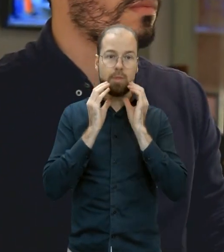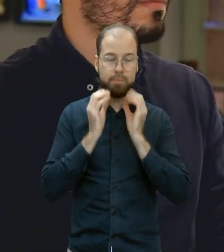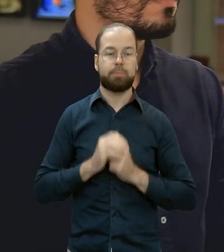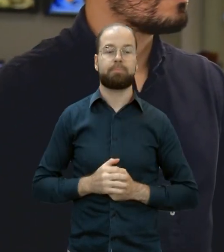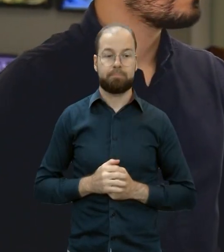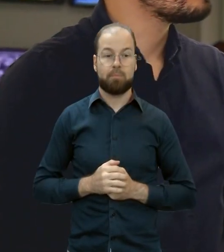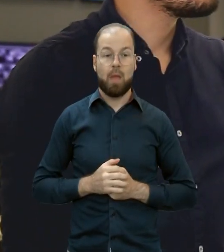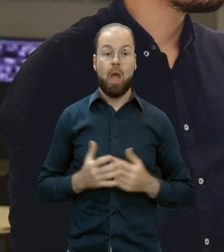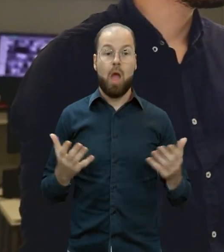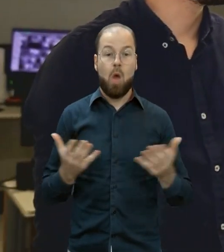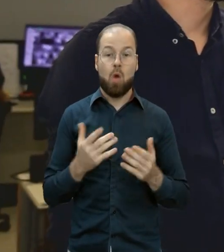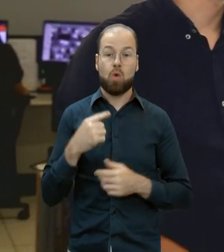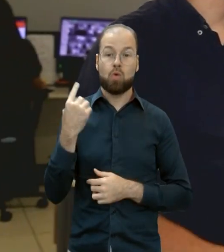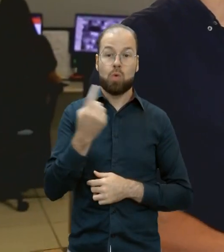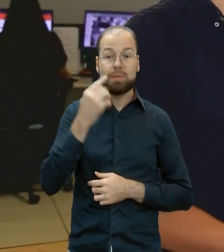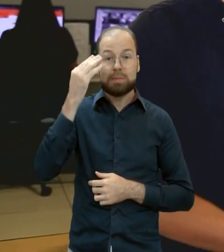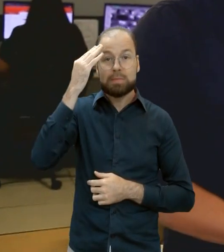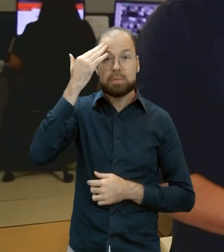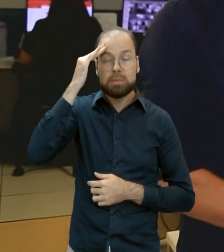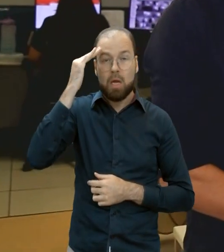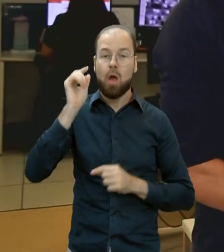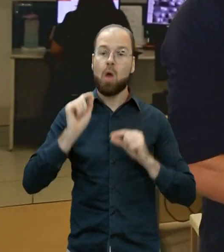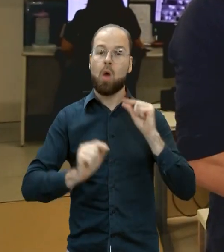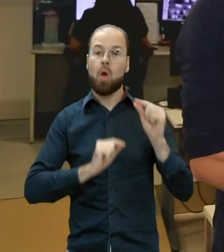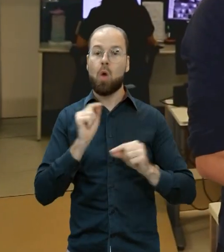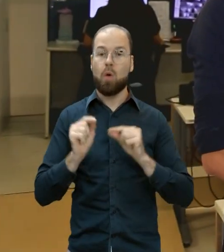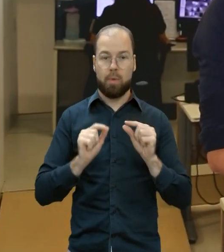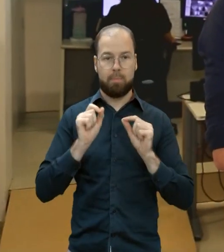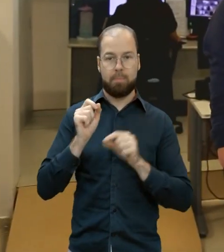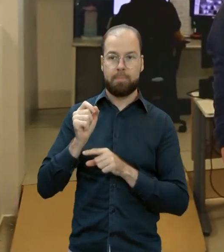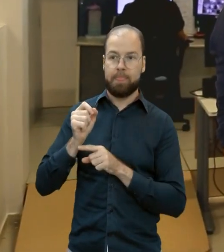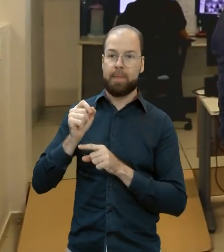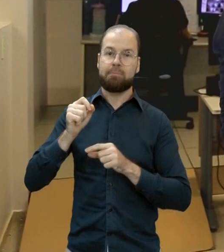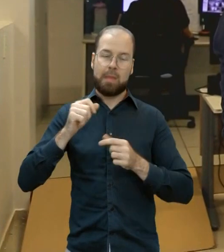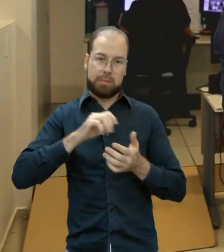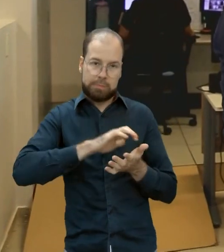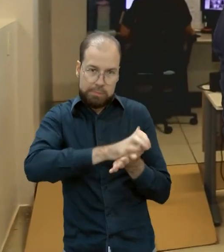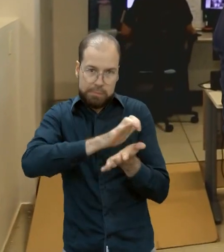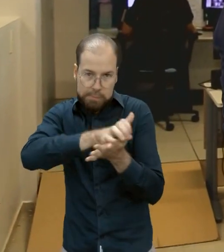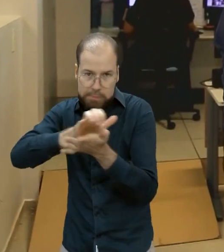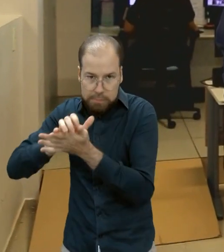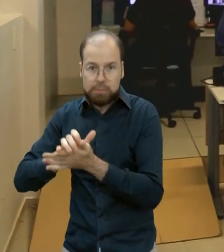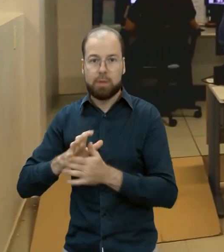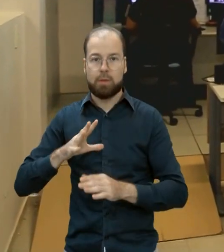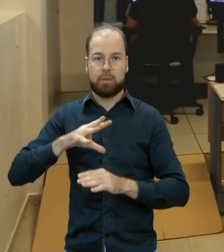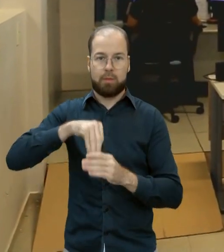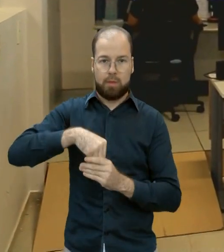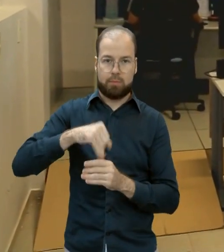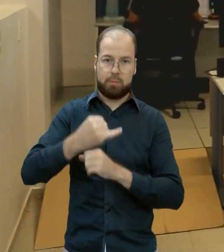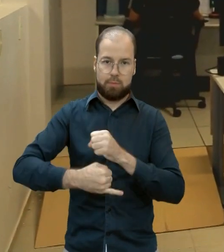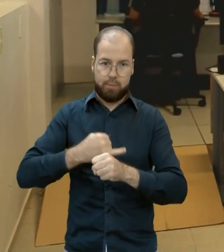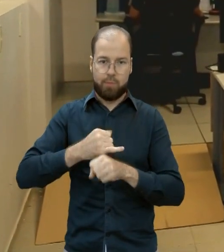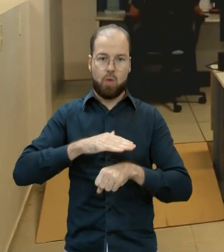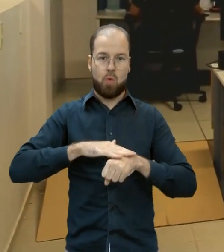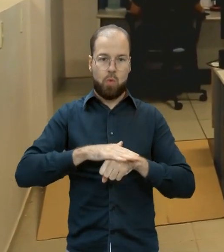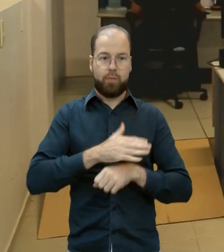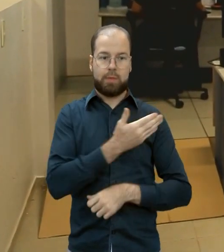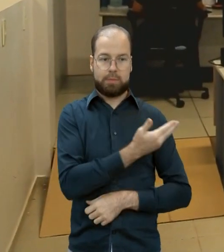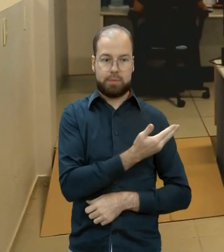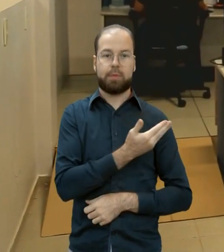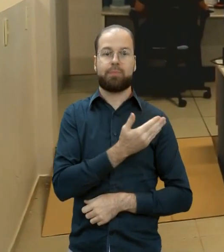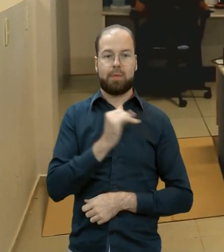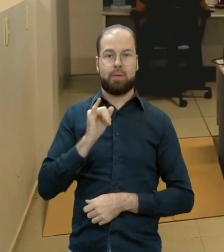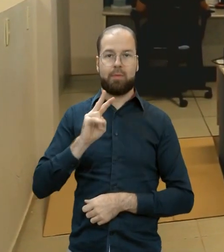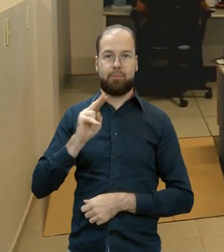universidade diante desses ataques cibernéticos, a gente conversa com o Guilherme Oliveira, ele que é diretor de inovação da